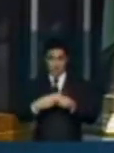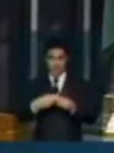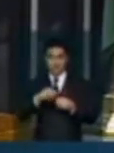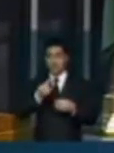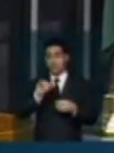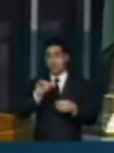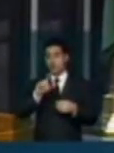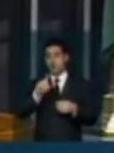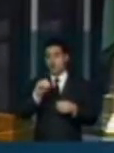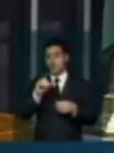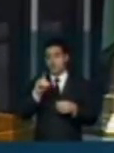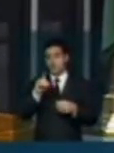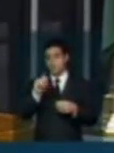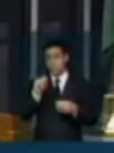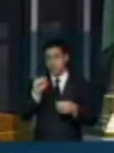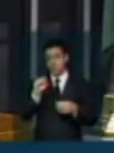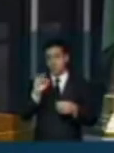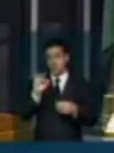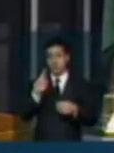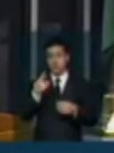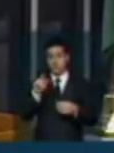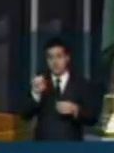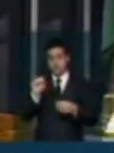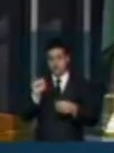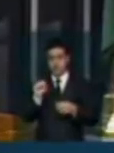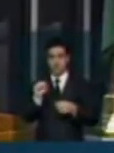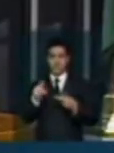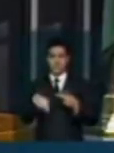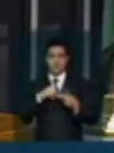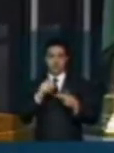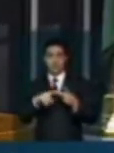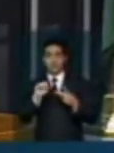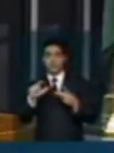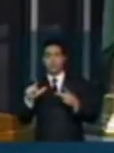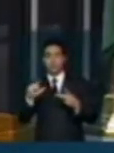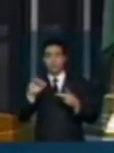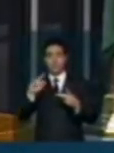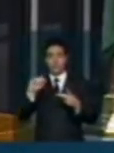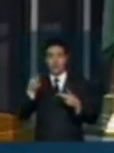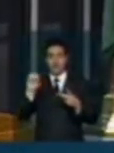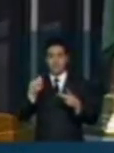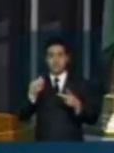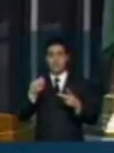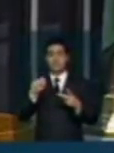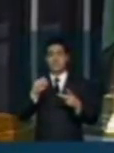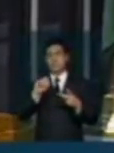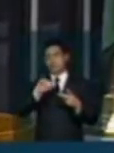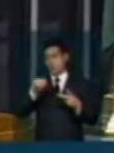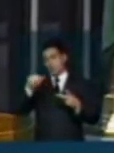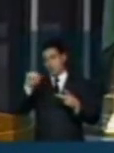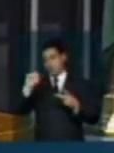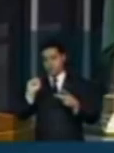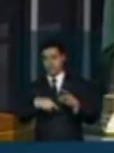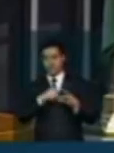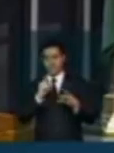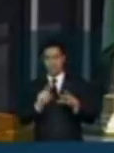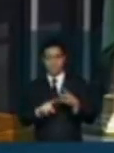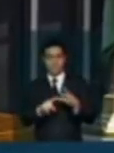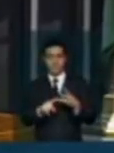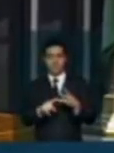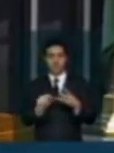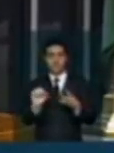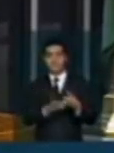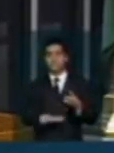Flores, a doutora Soraya. No sul fluminense elegemos o prefeito de Barra Mansa, Jonas Marins, e numa grande